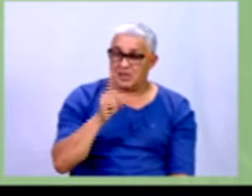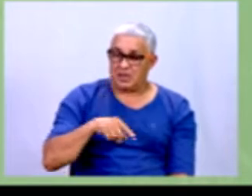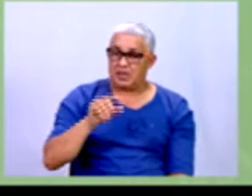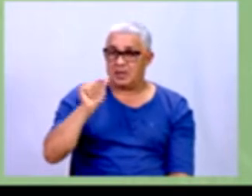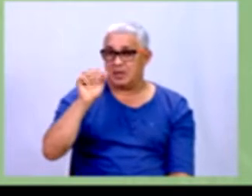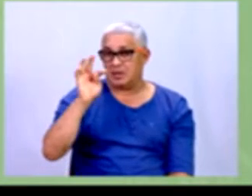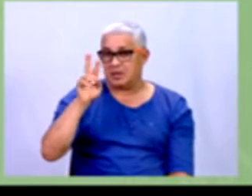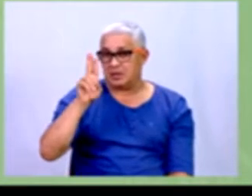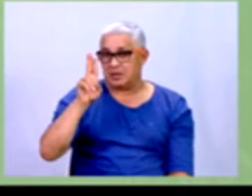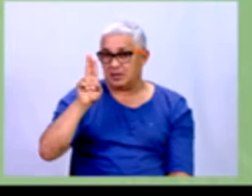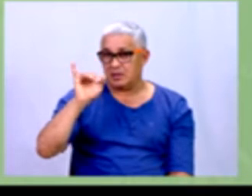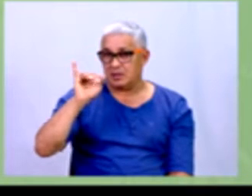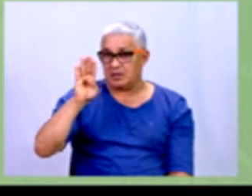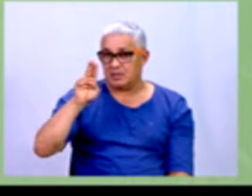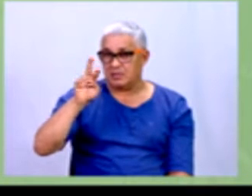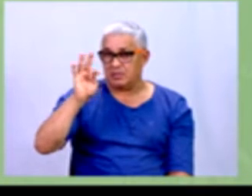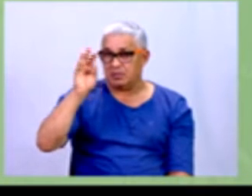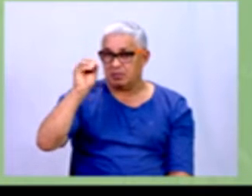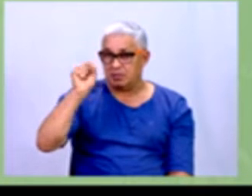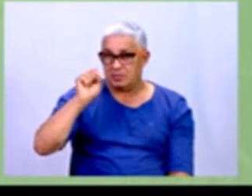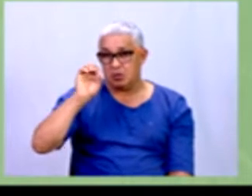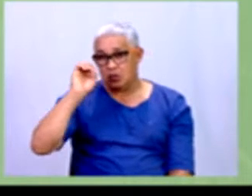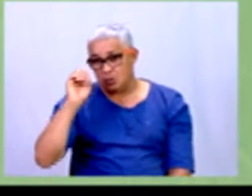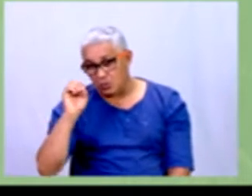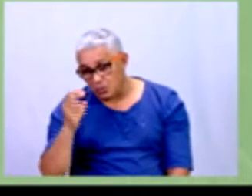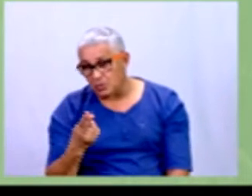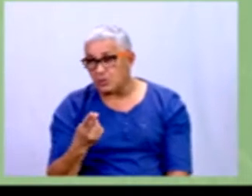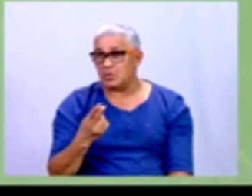quantidades. Então, nominal, pessoal.